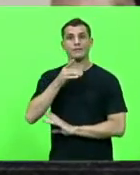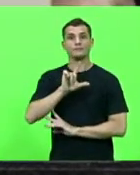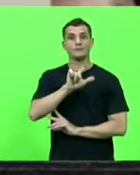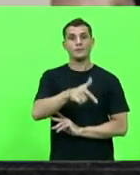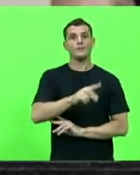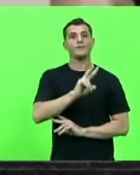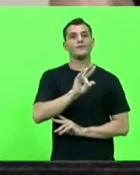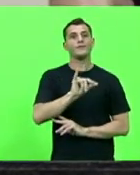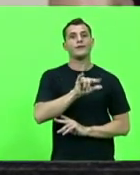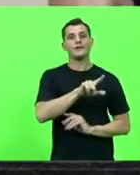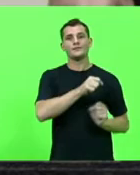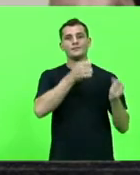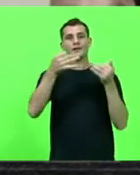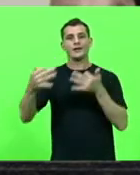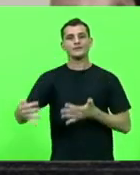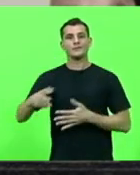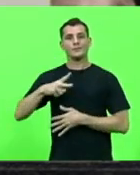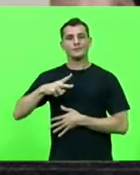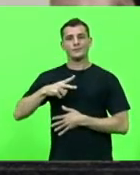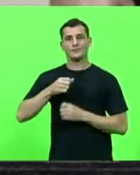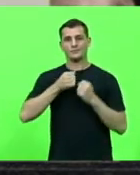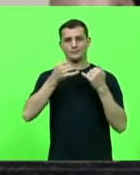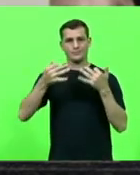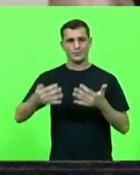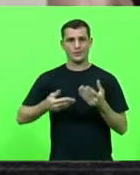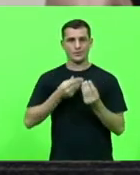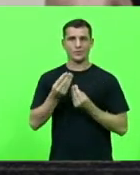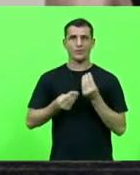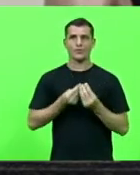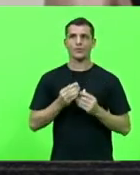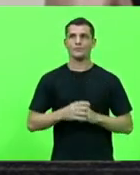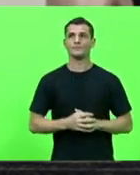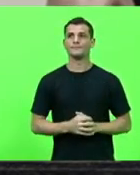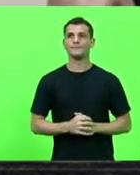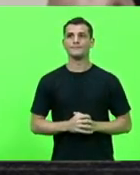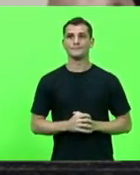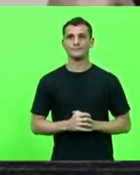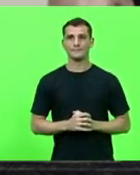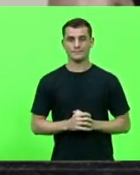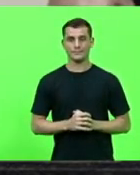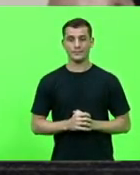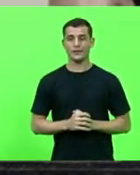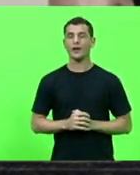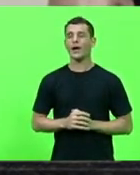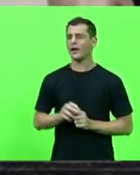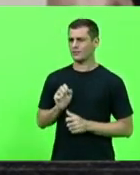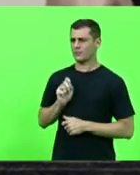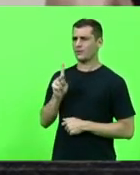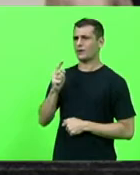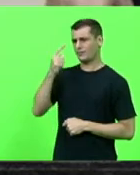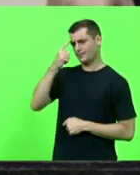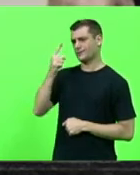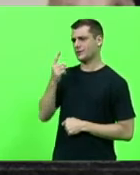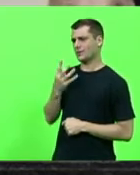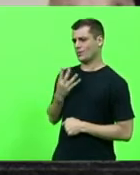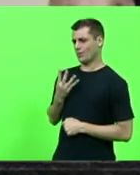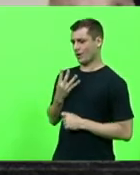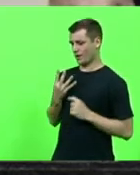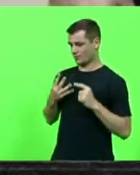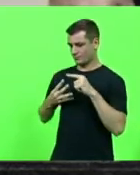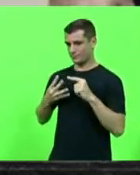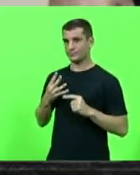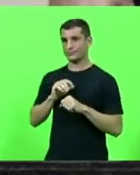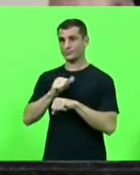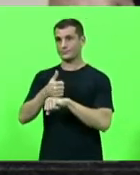explicações pessoais tá ok eu pensei que era o quarto mas tudo bem não vossa excelência era